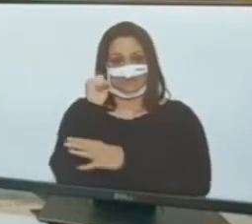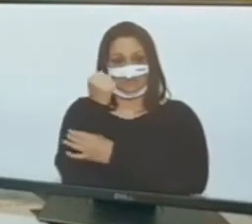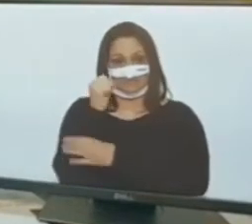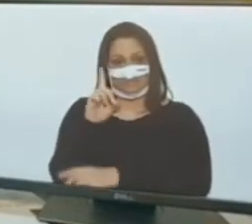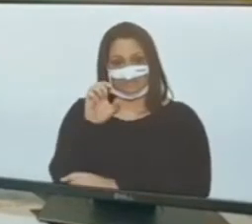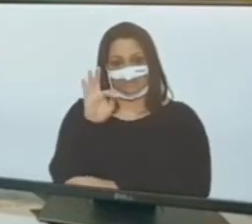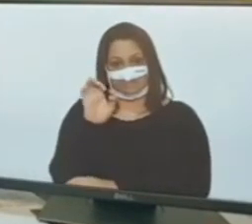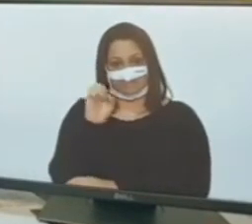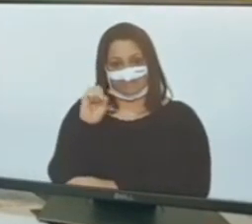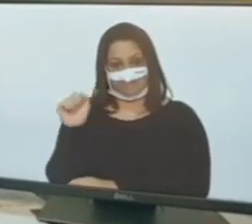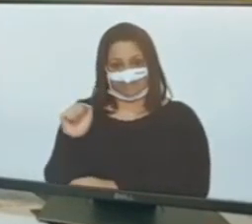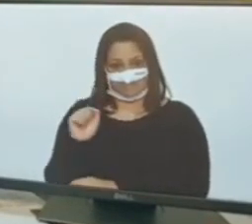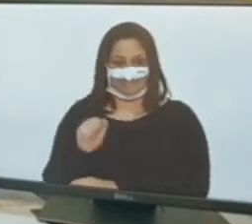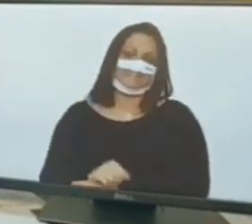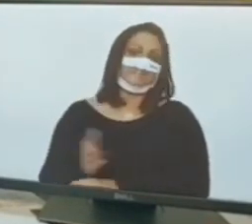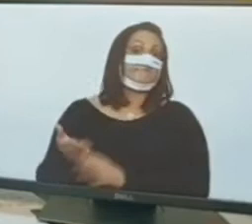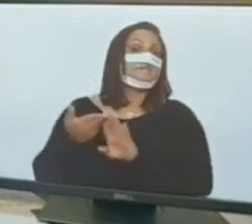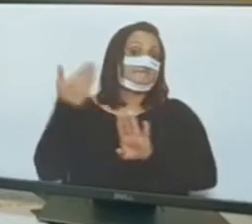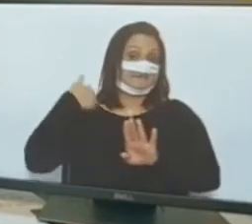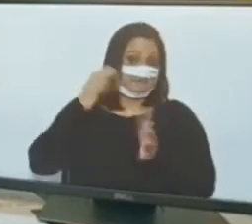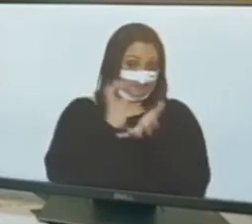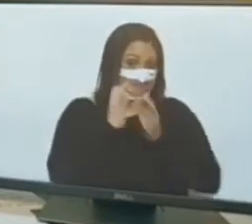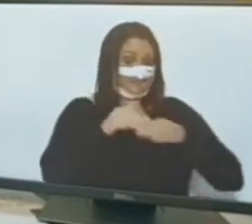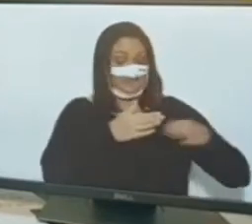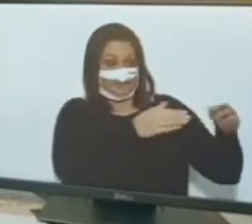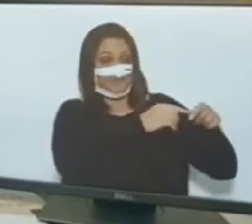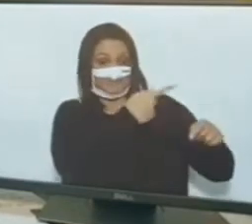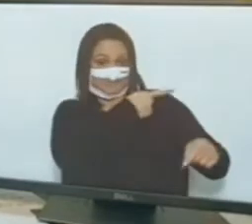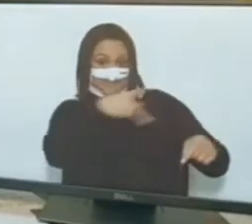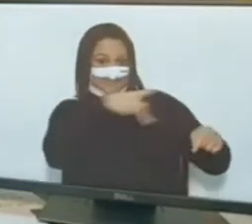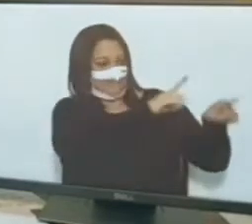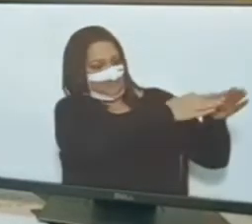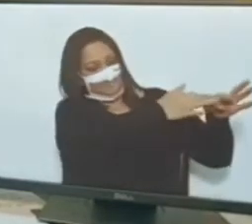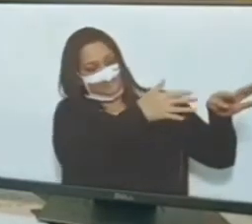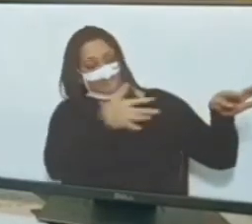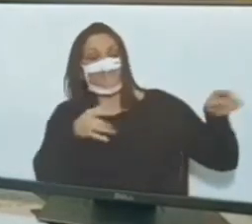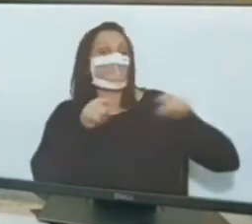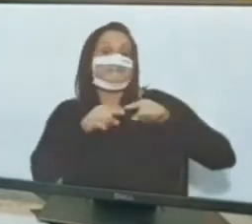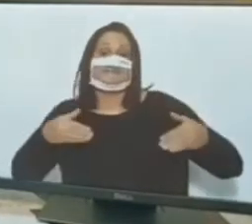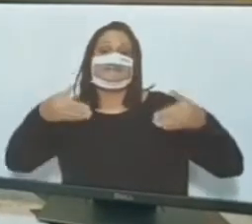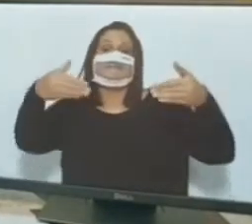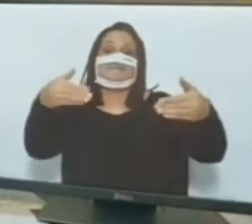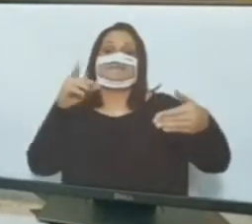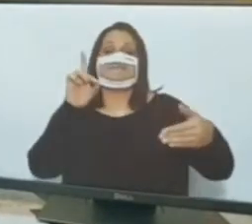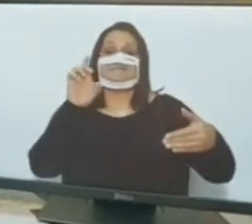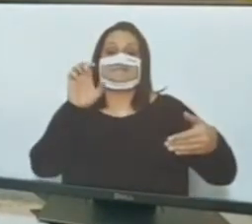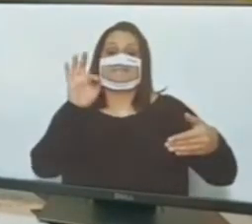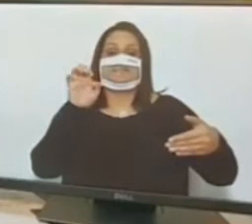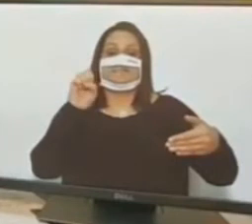Defesa era um civis. Aí não tem desvio de função. Botar um civil na defesa não é desvio de função.